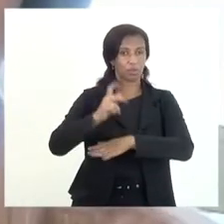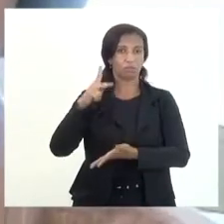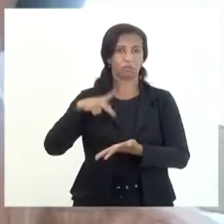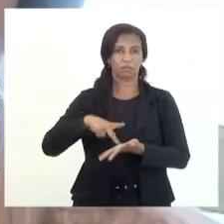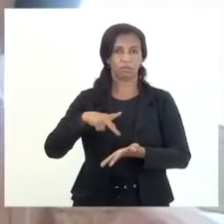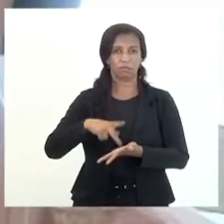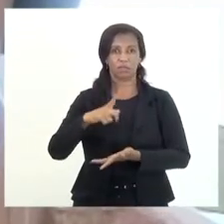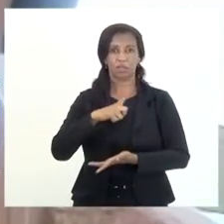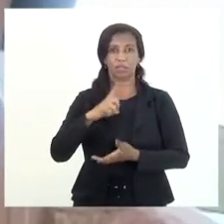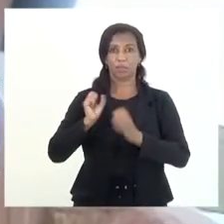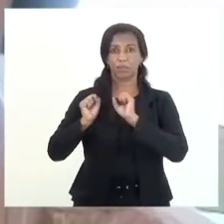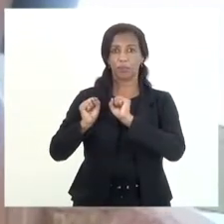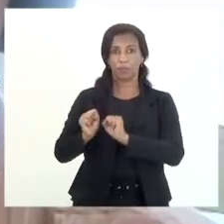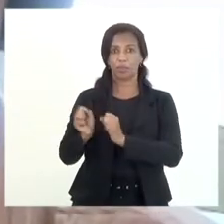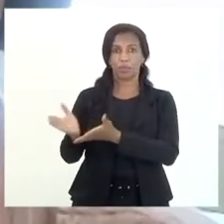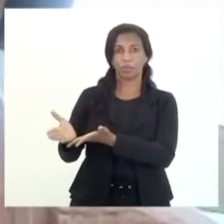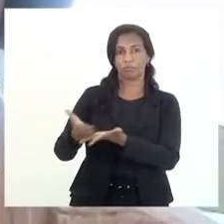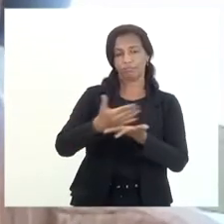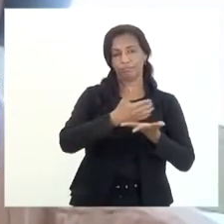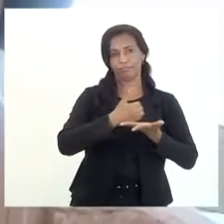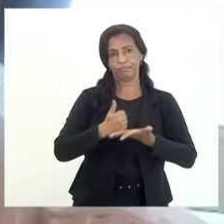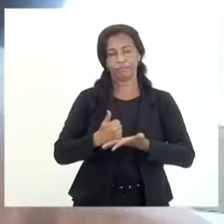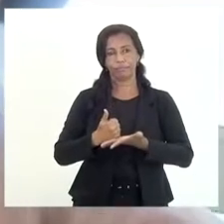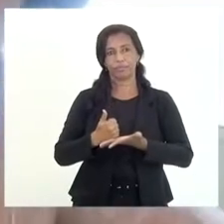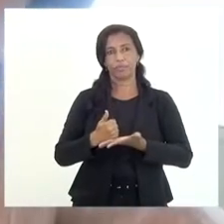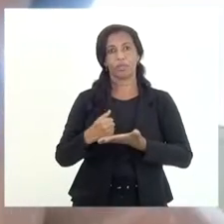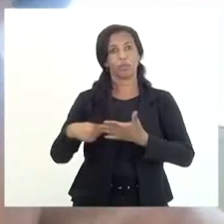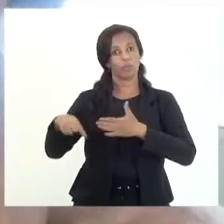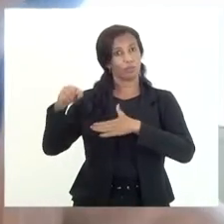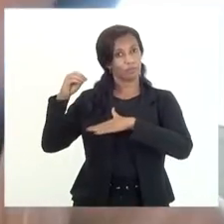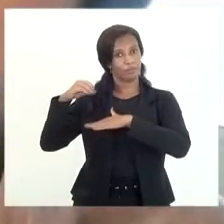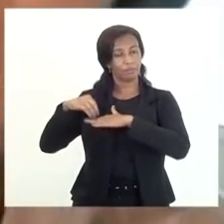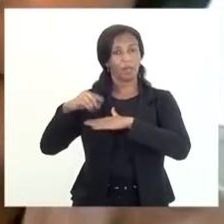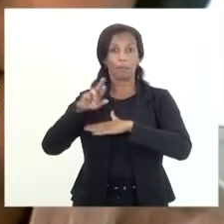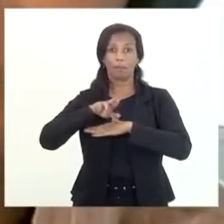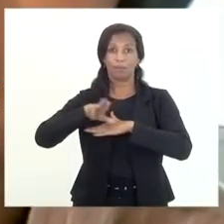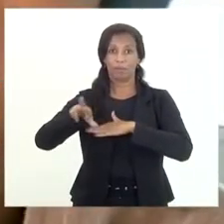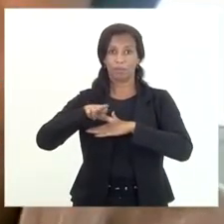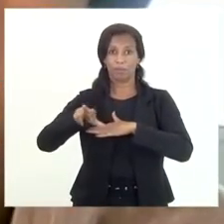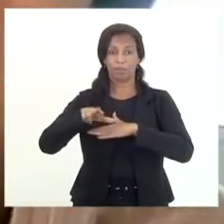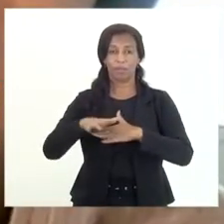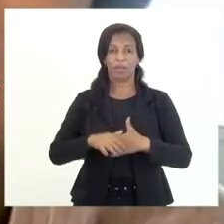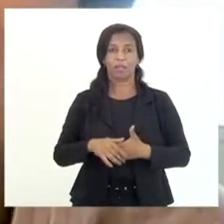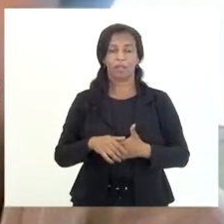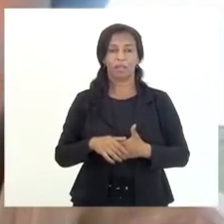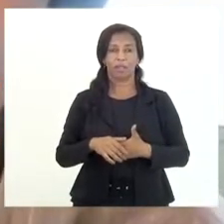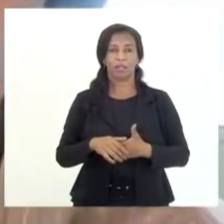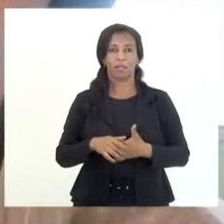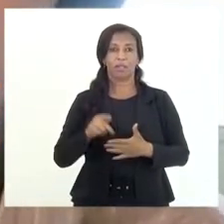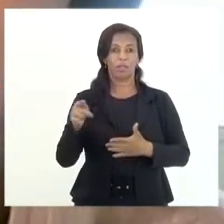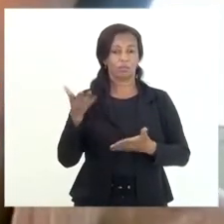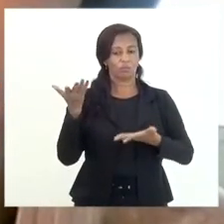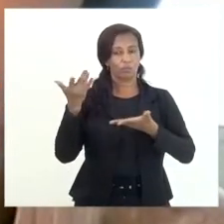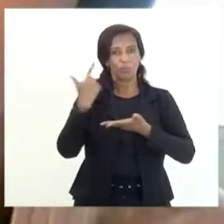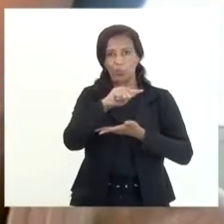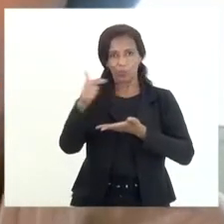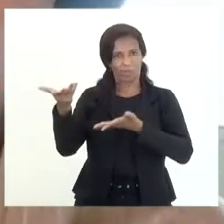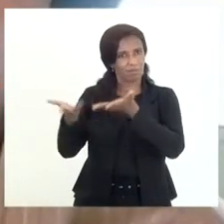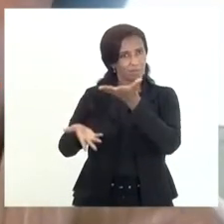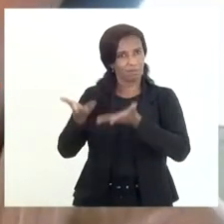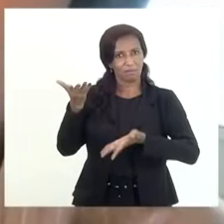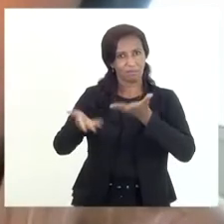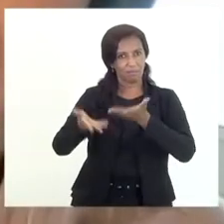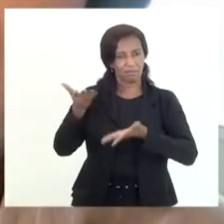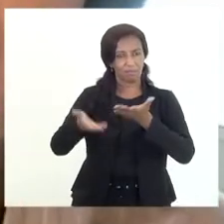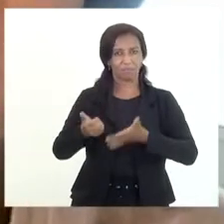ele tem poder de arrecadação sobre aquilo mas não quer dizer que aquilo que não esteja no balanço que não